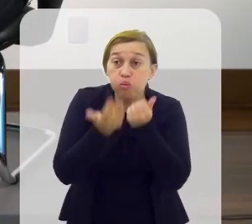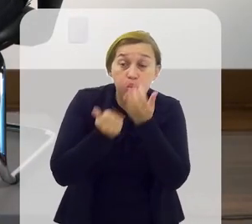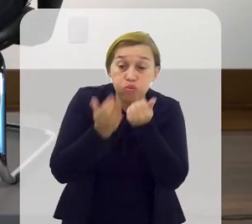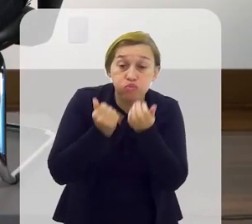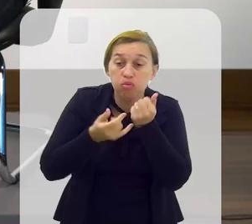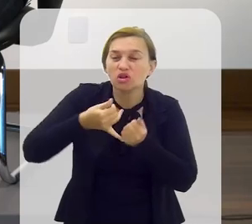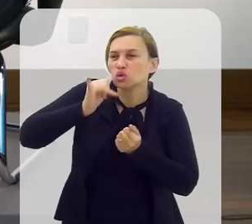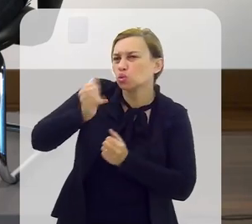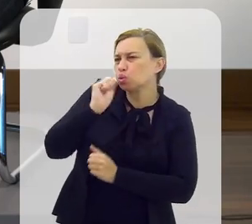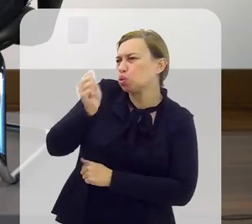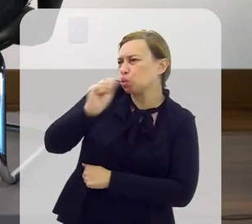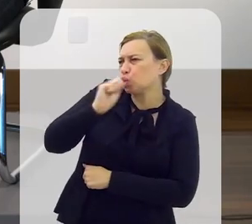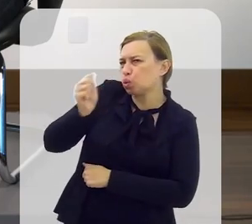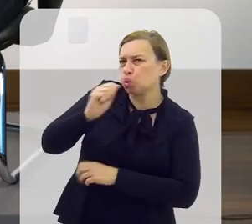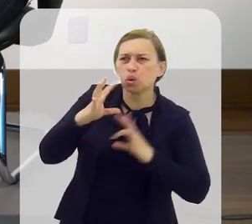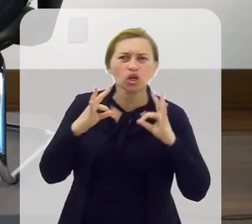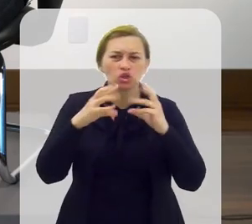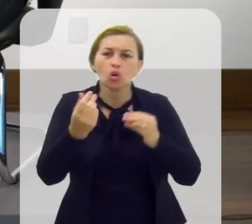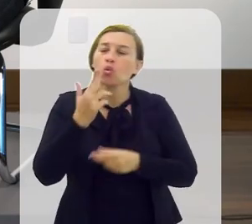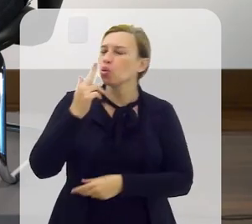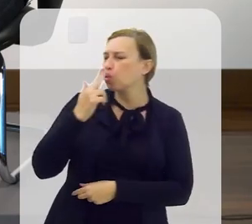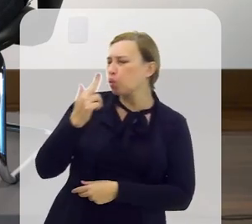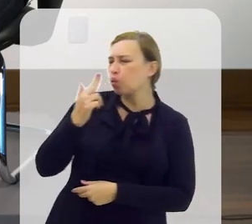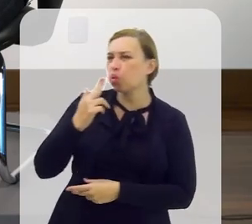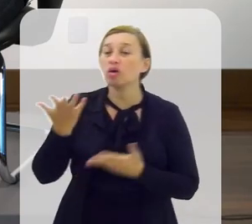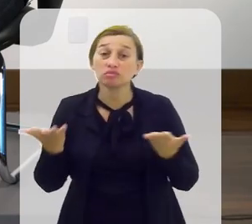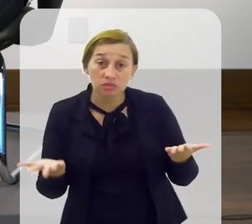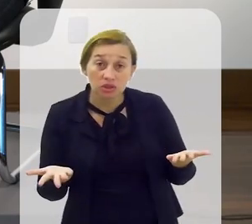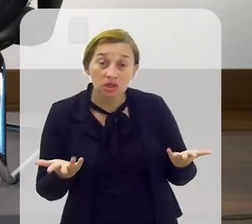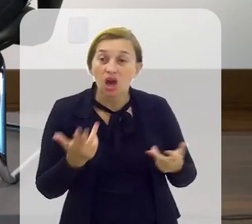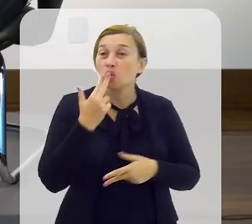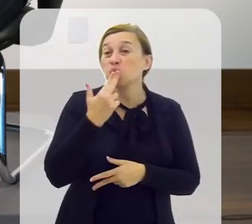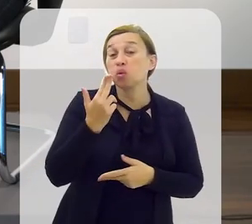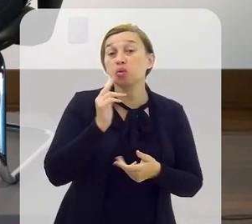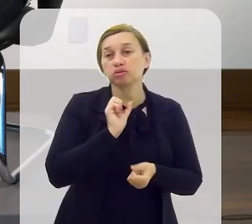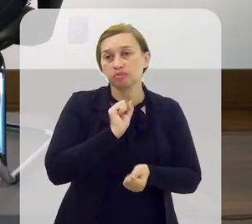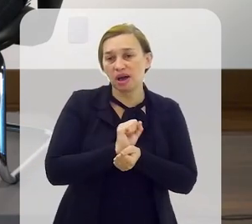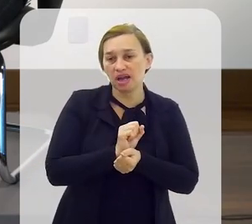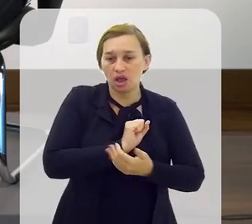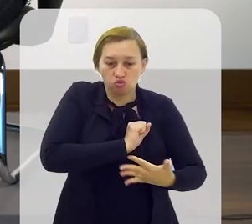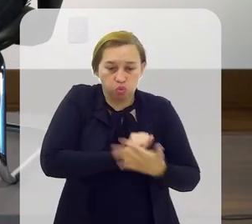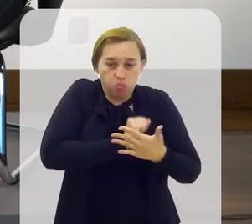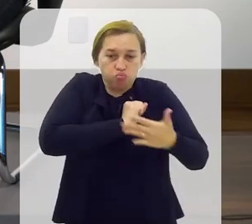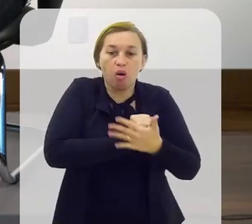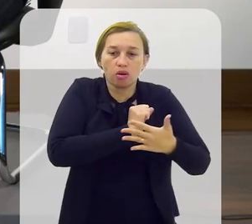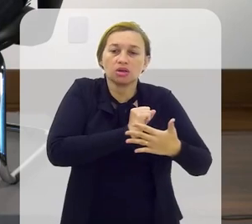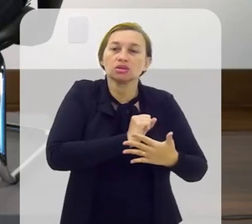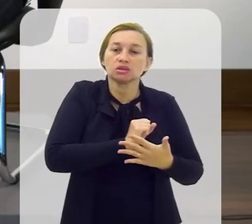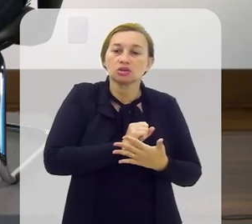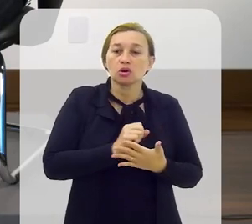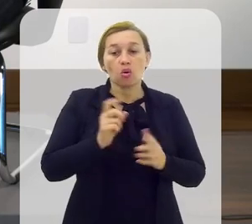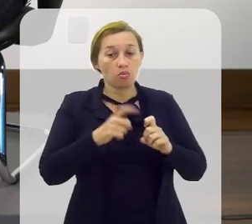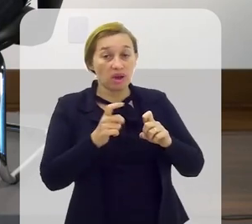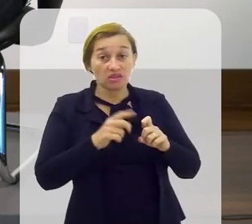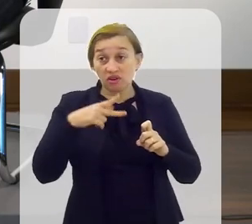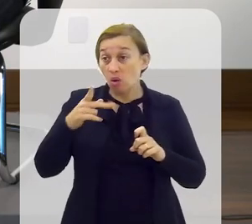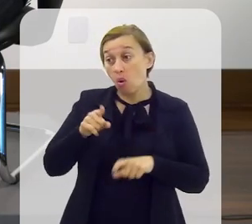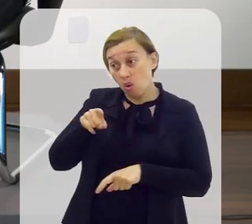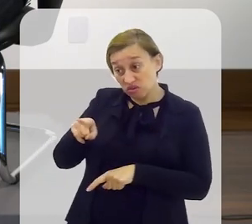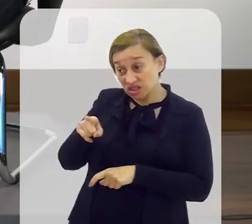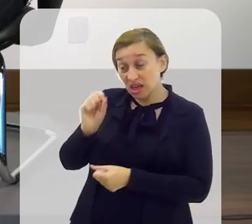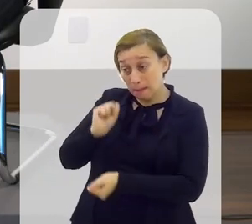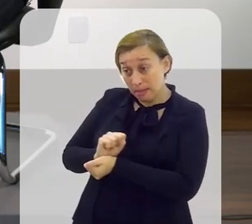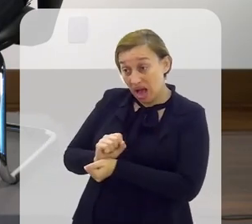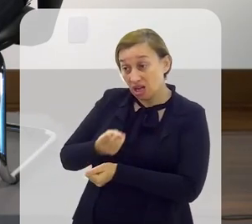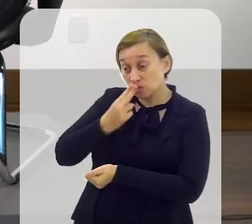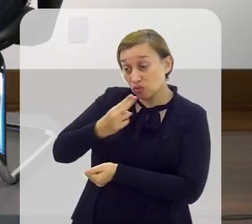Comia de tudo, bebia muito, tudo, se eu puder, mas eu fumava Quer dizer, aí o cigarro eu parei quando eu infartei Porque o médico falou,